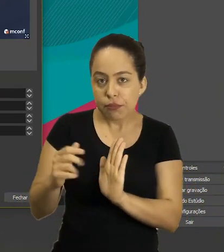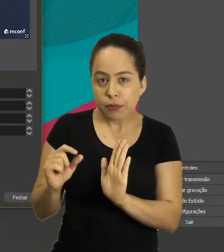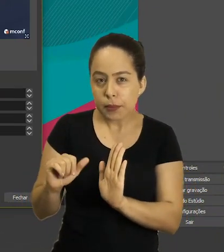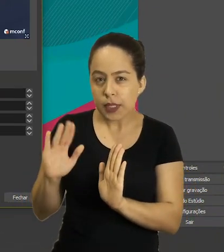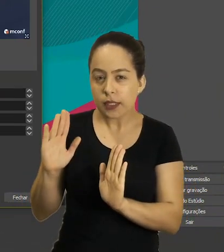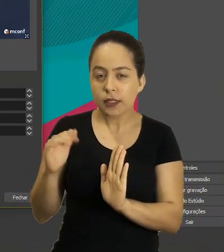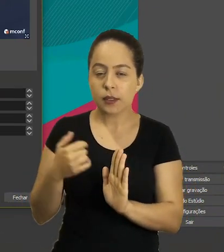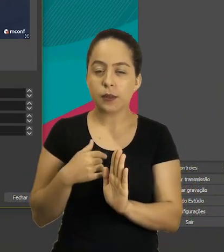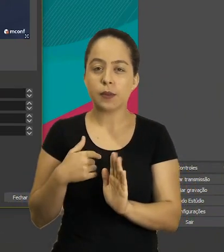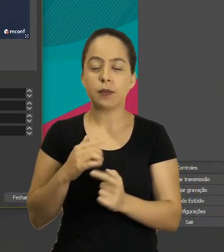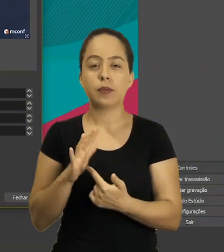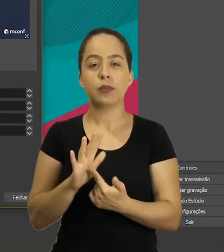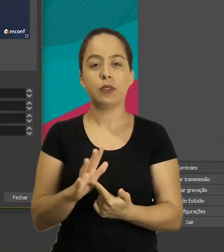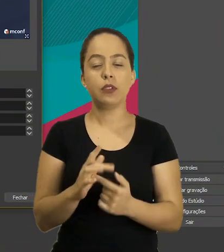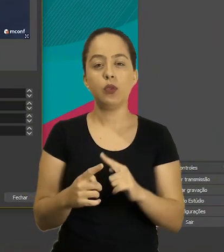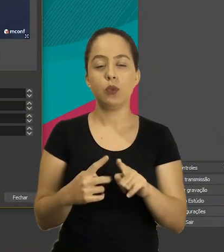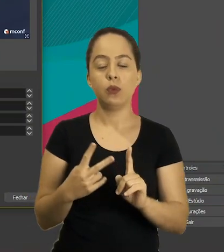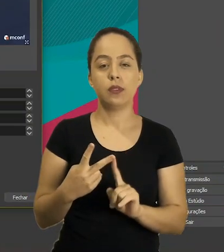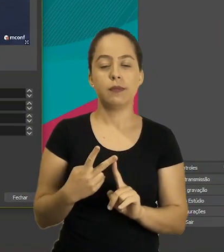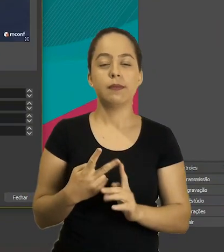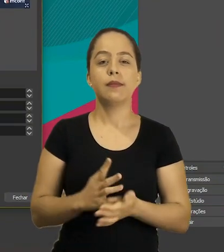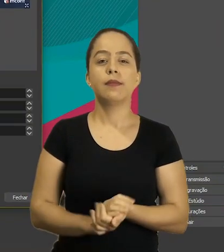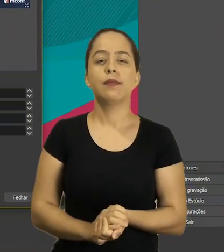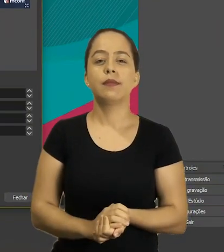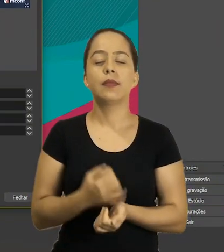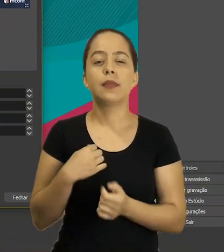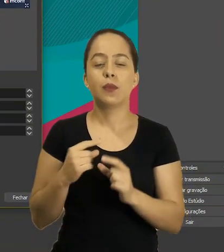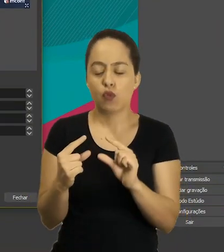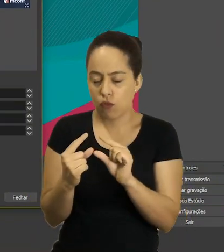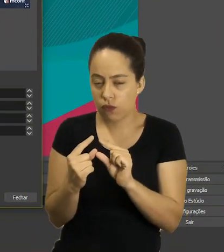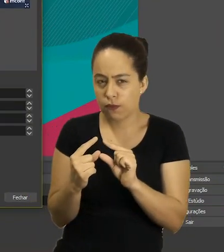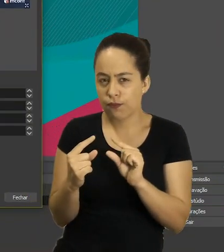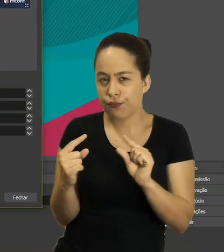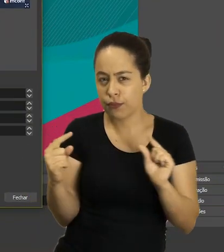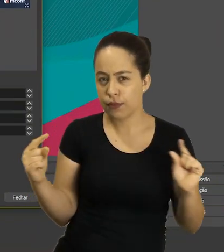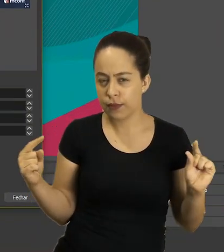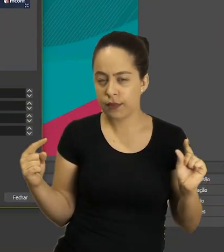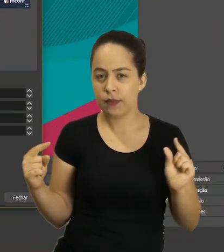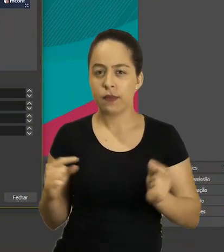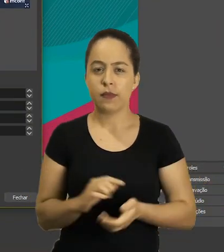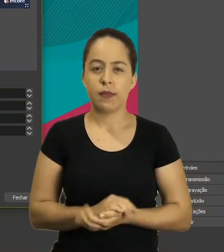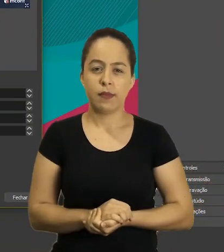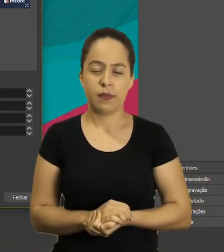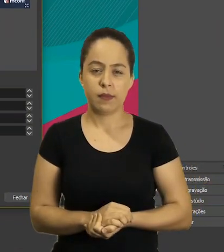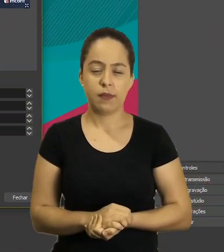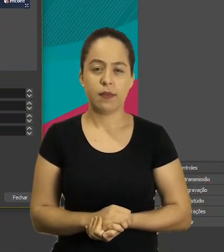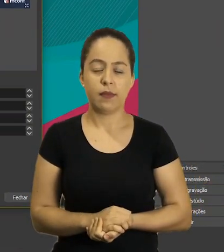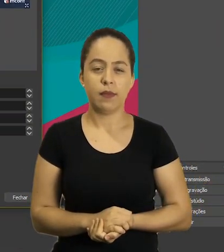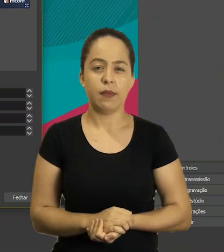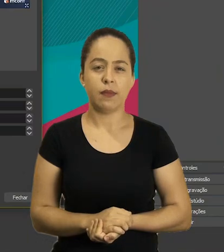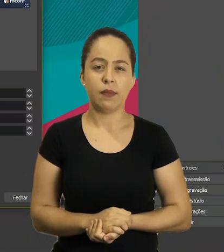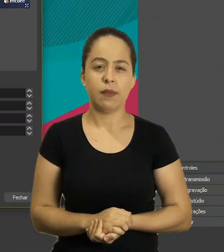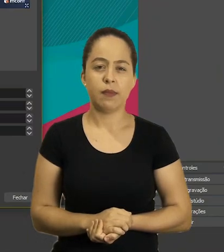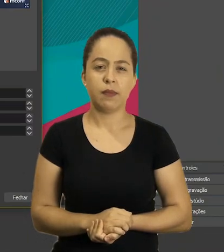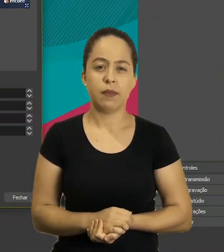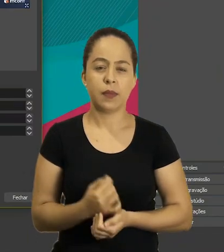aí vou fazer um recorte maior aqui vou botar 300 deixar só esse pedacinho aqui